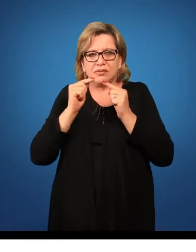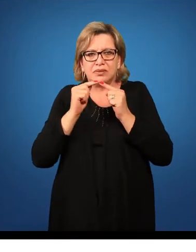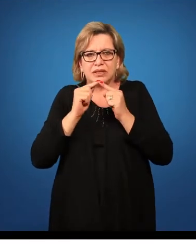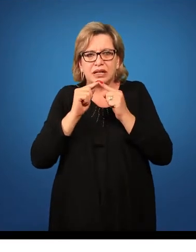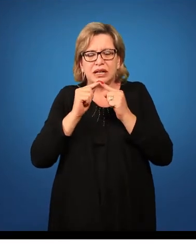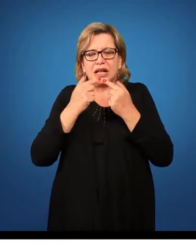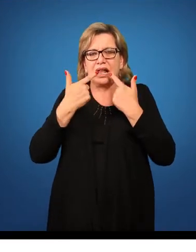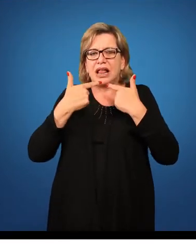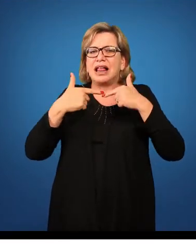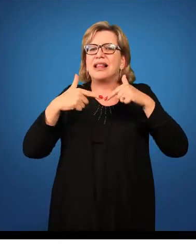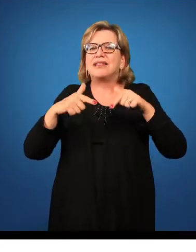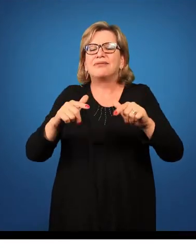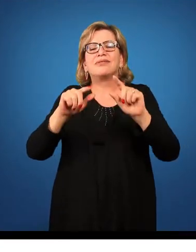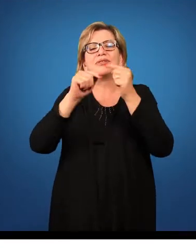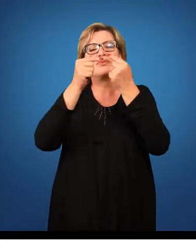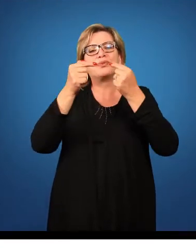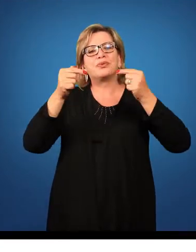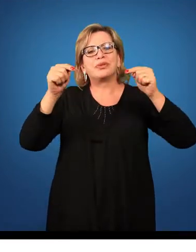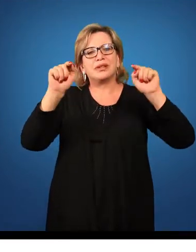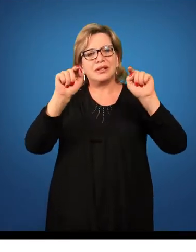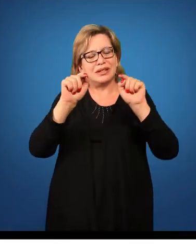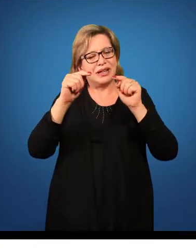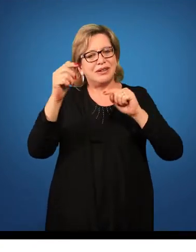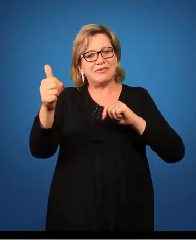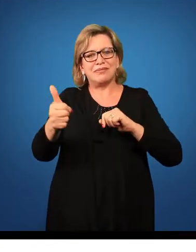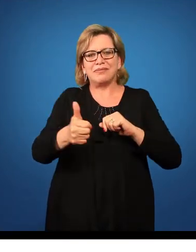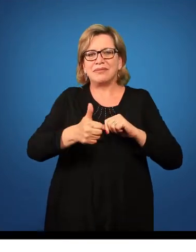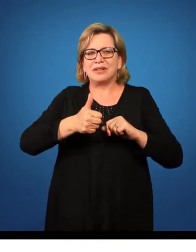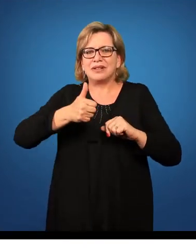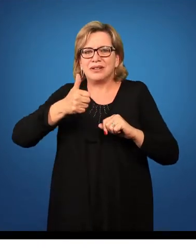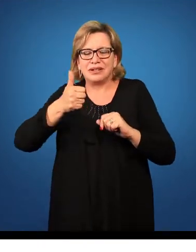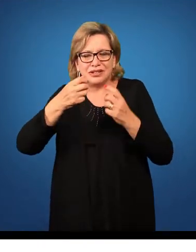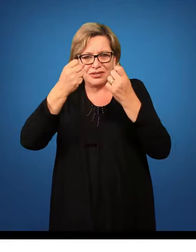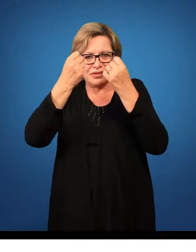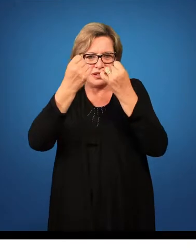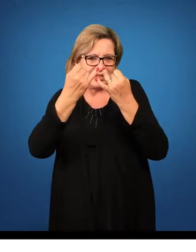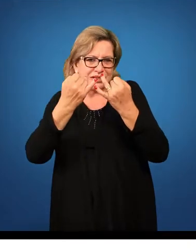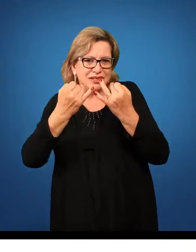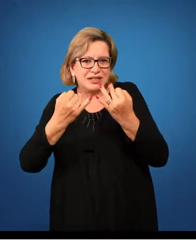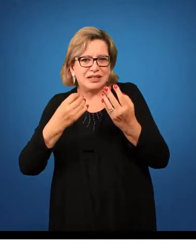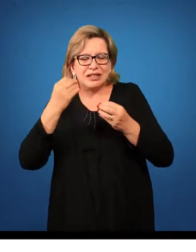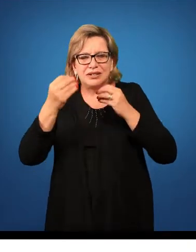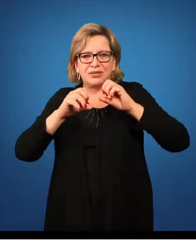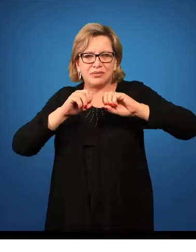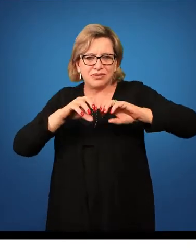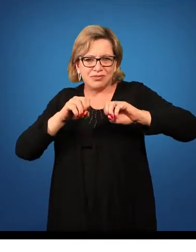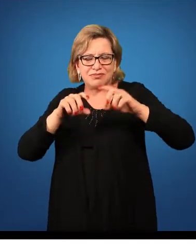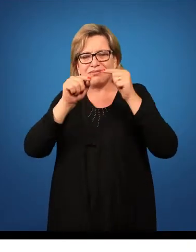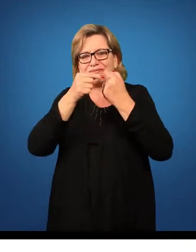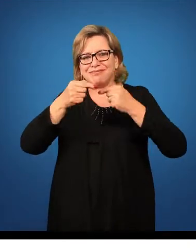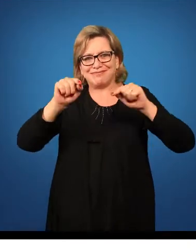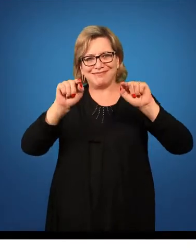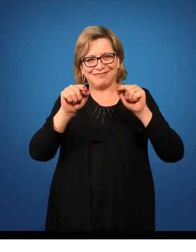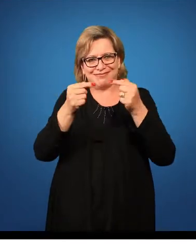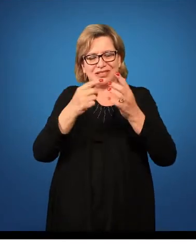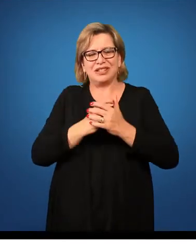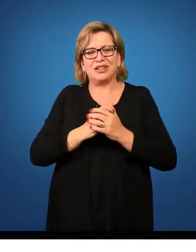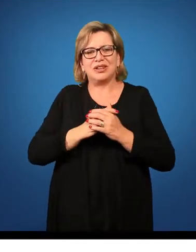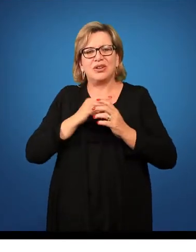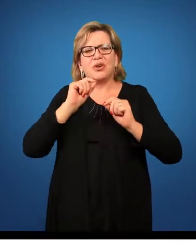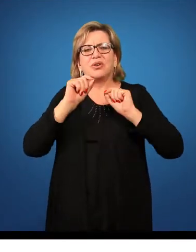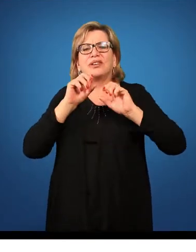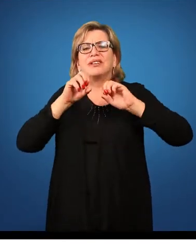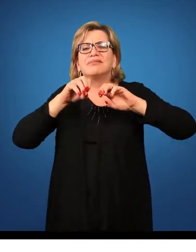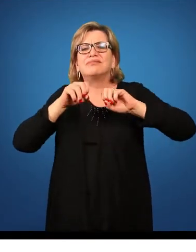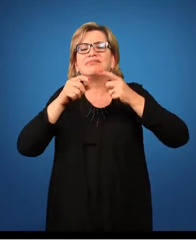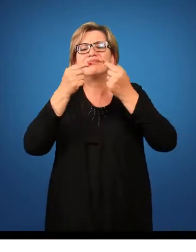linguagem musical. Melhor falando, a gente vai tratar um pouquinho sobre a educação musical. Então o que seria